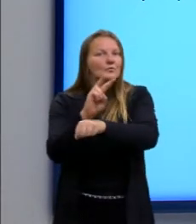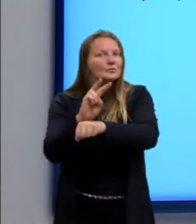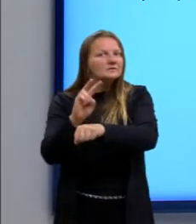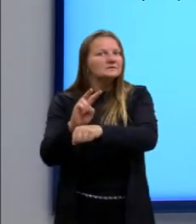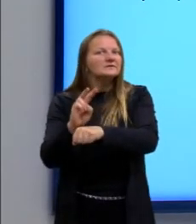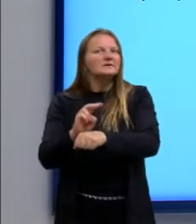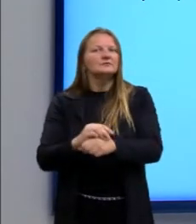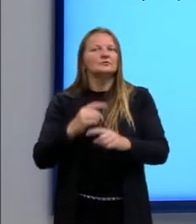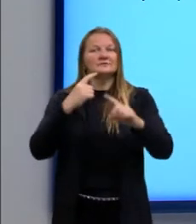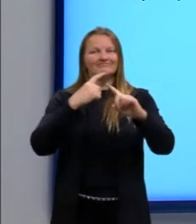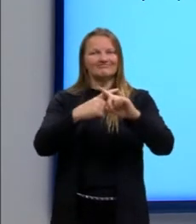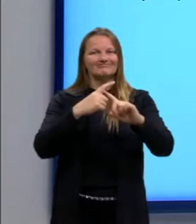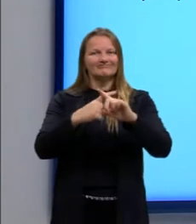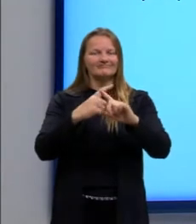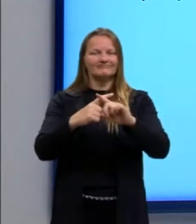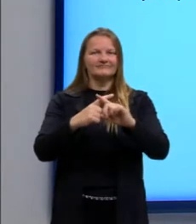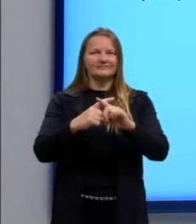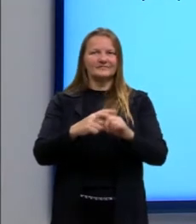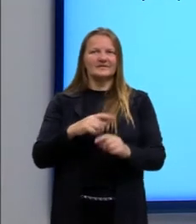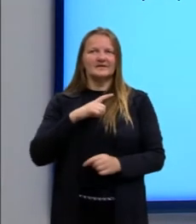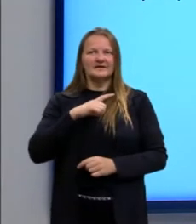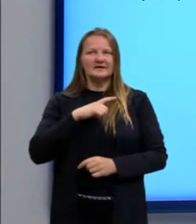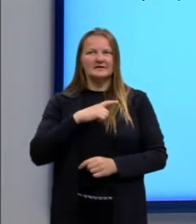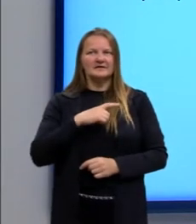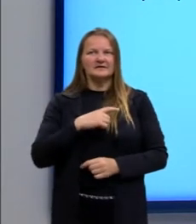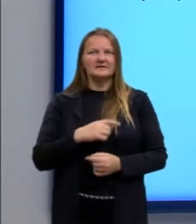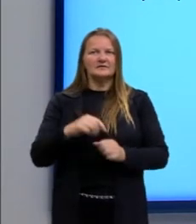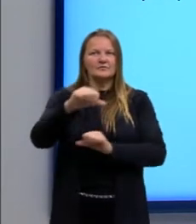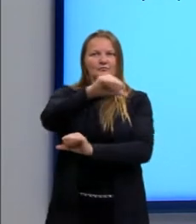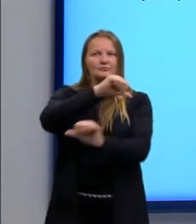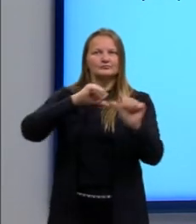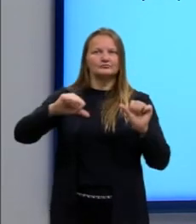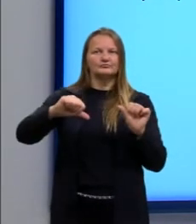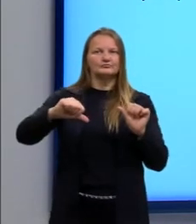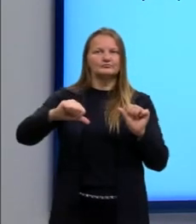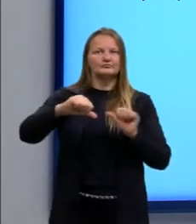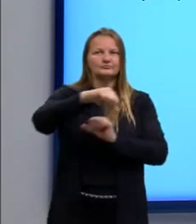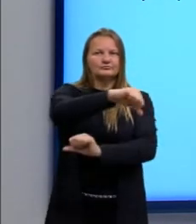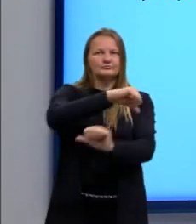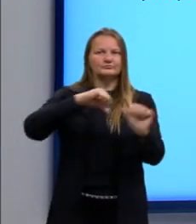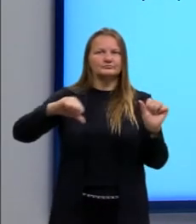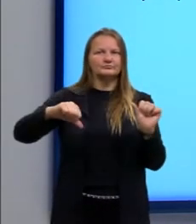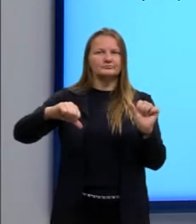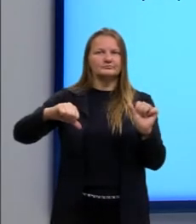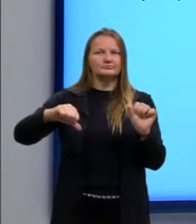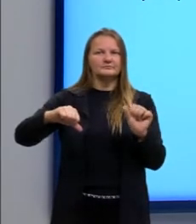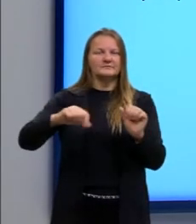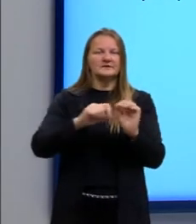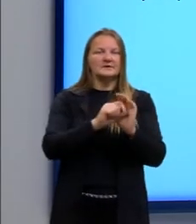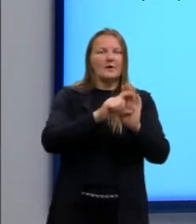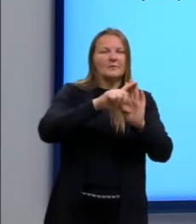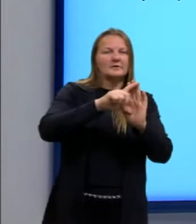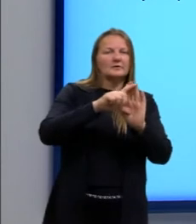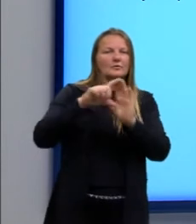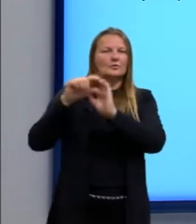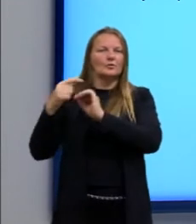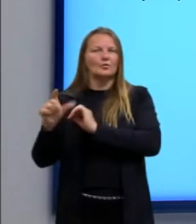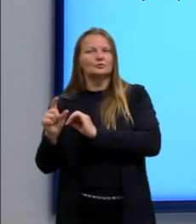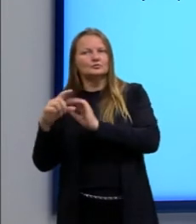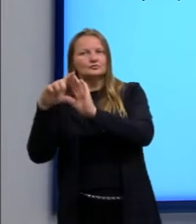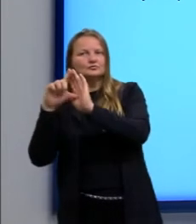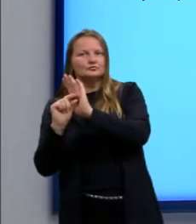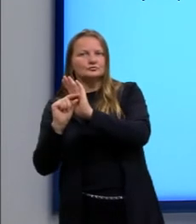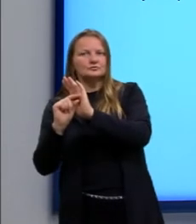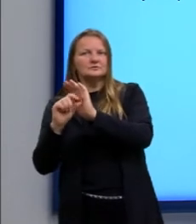Quando eu tenho uma multiplicação assim, quer dizer que elas vão ter que ser inversamente proporcionais. E isso quer dizer que se eu aumento 1, a outra